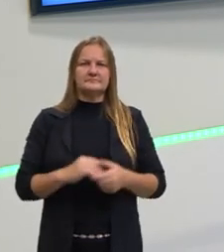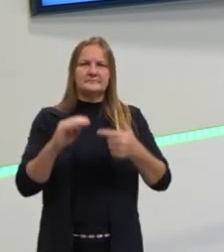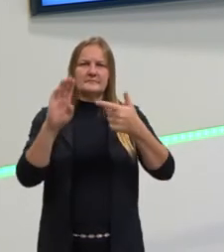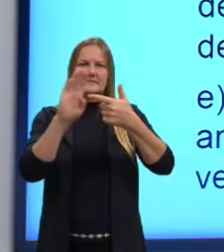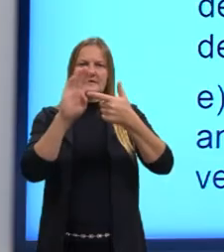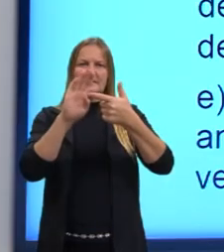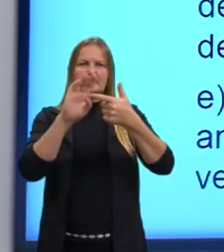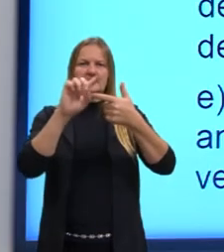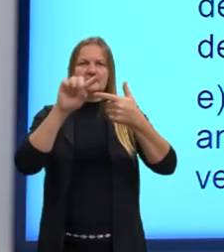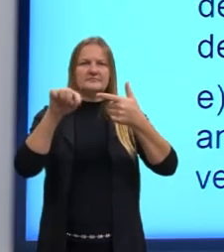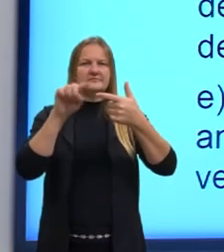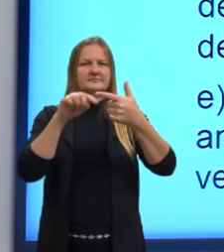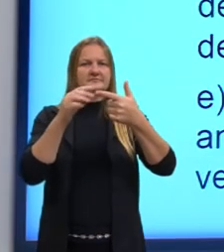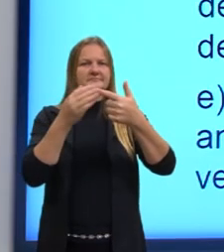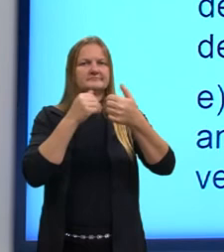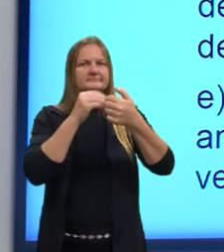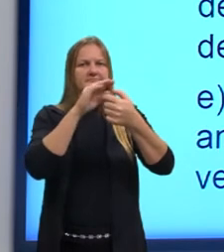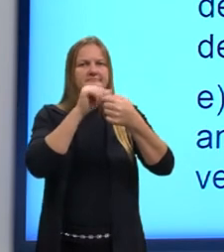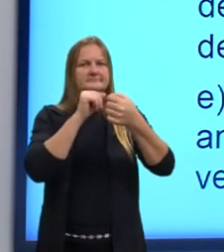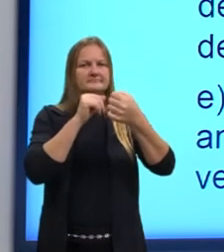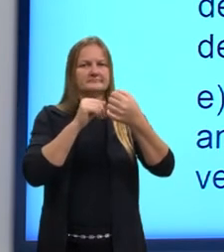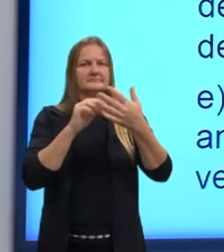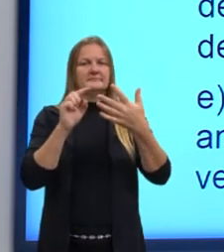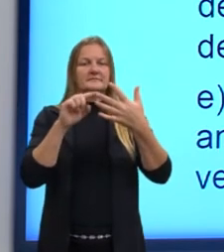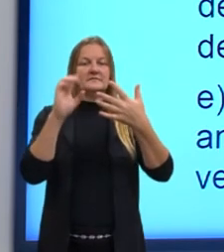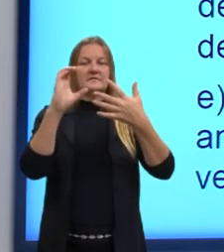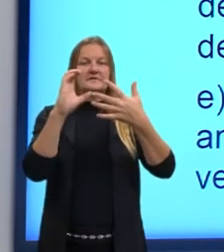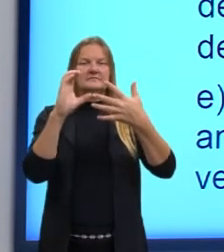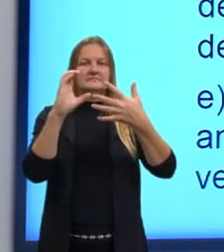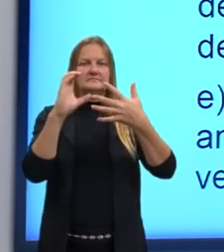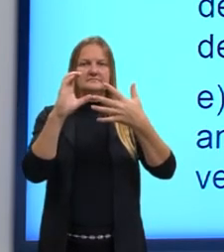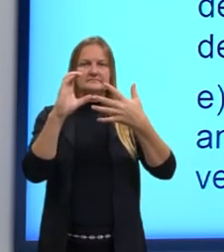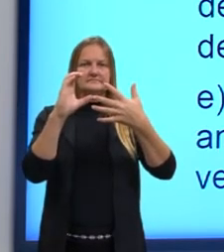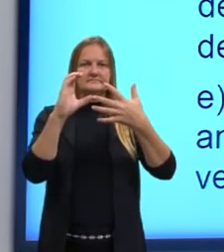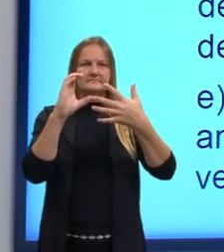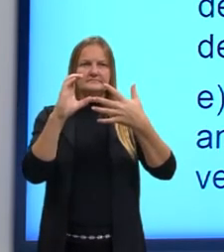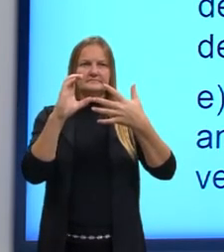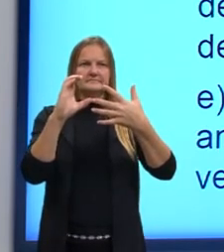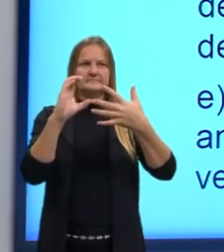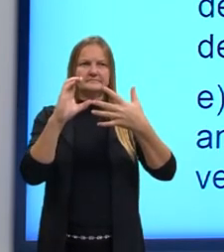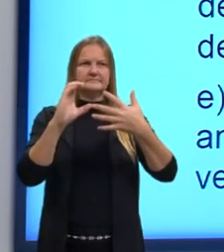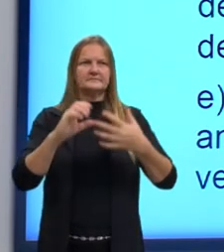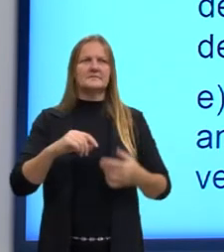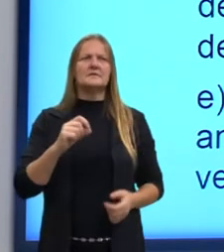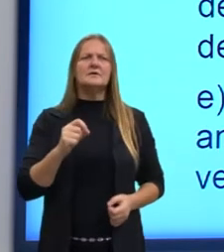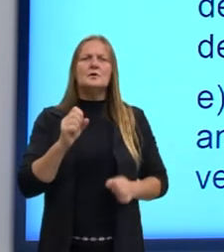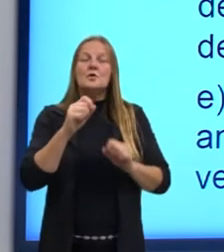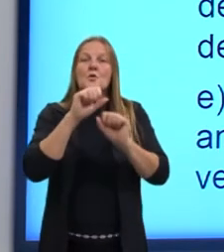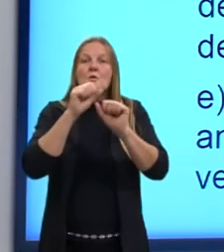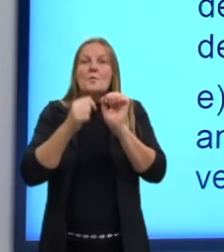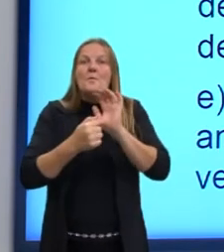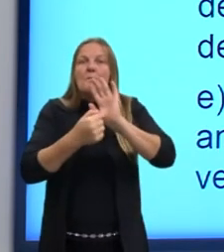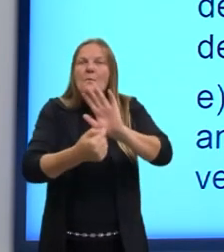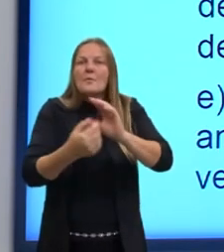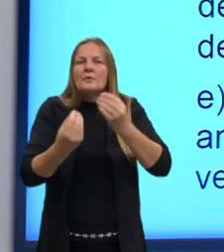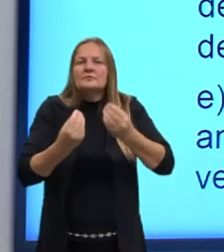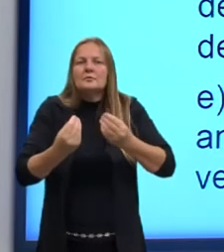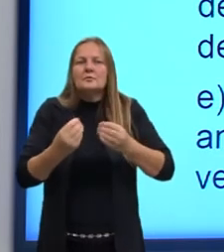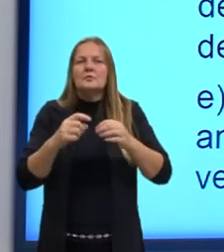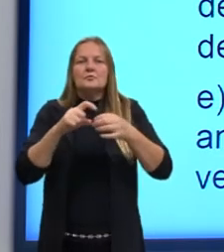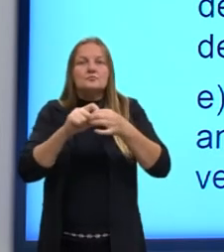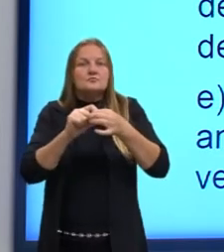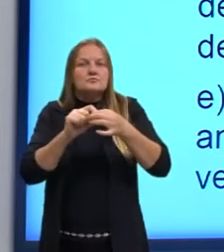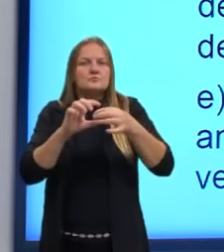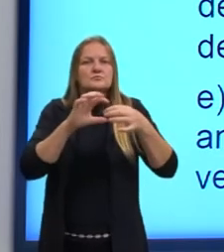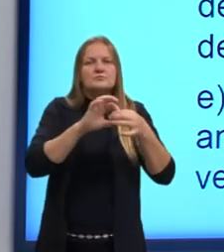certo? Então, atenção aí para a B. Letra C, ilustram a interdependência